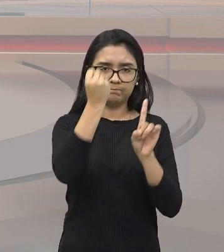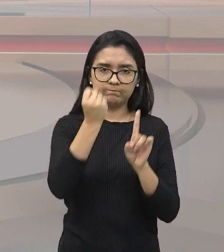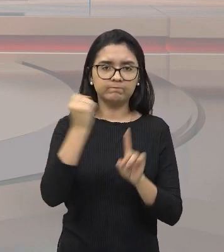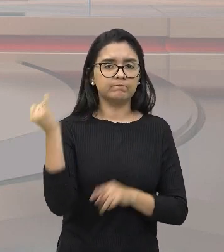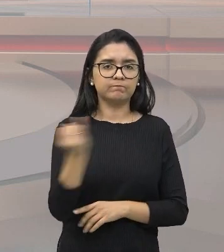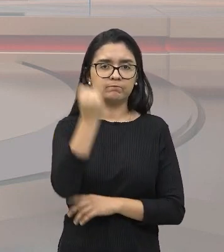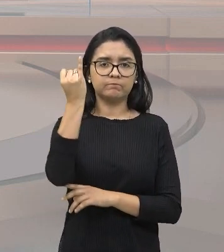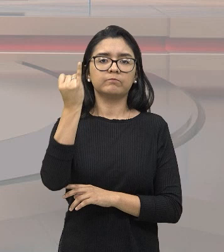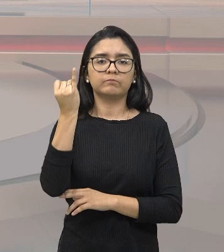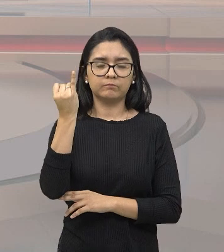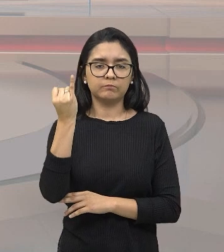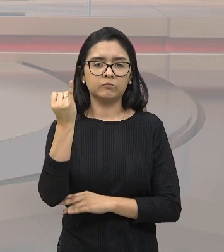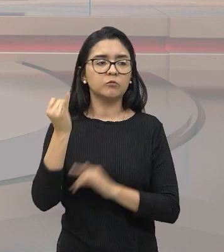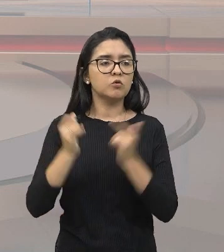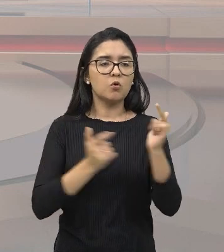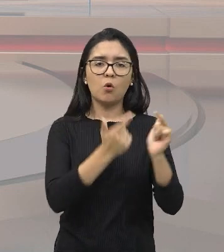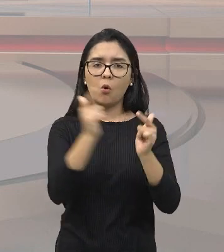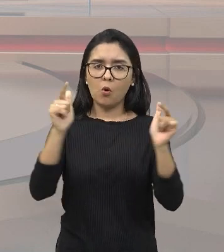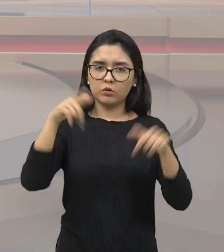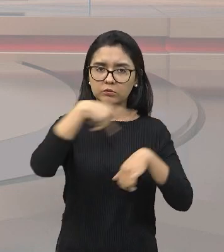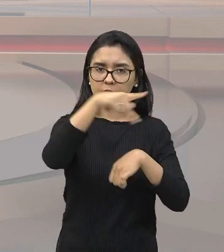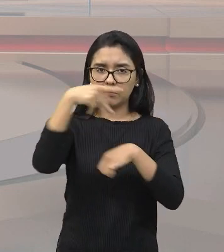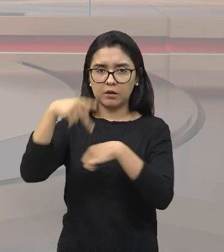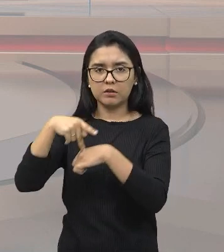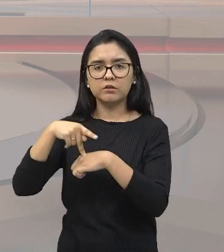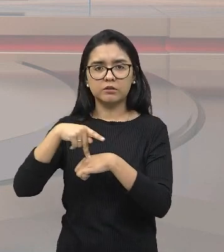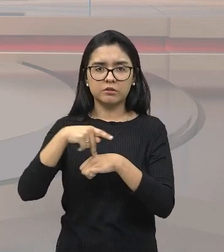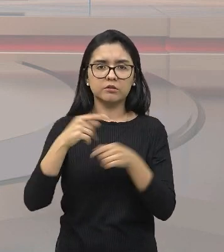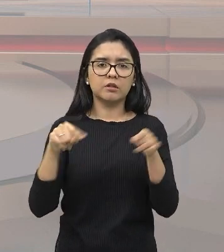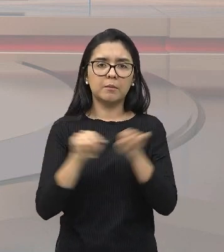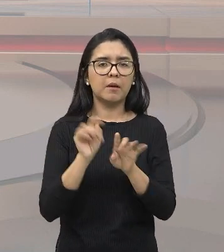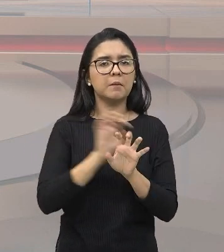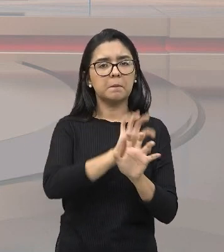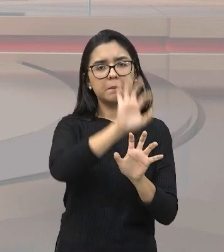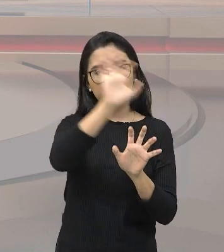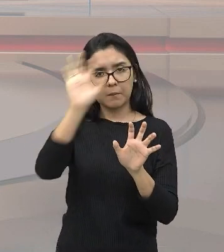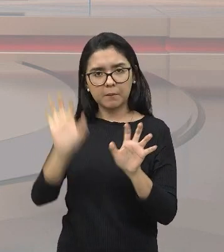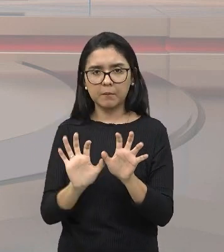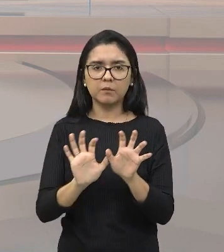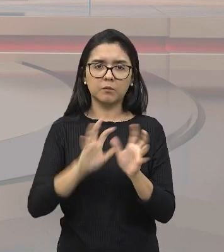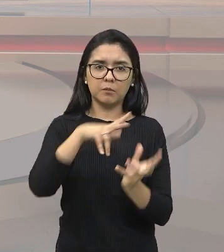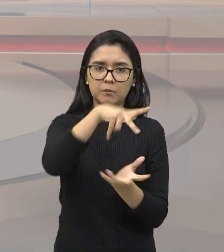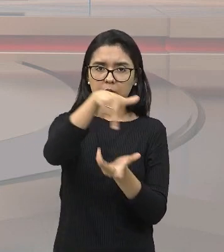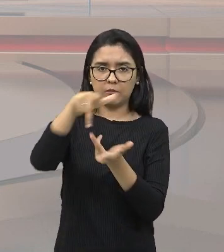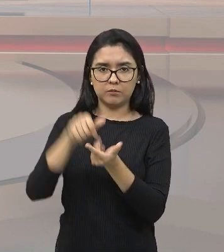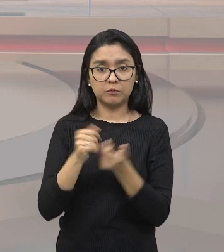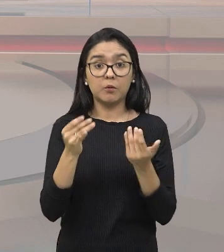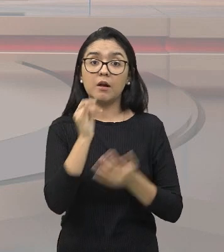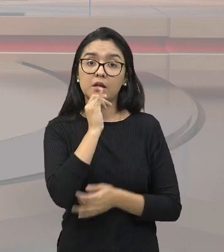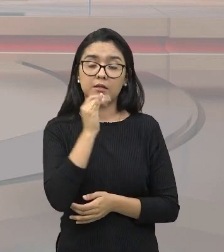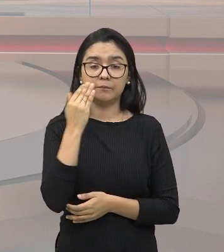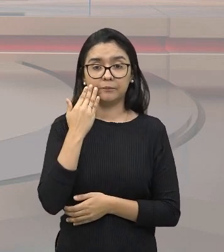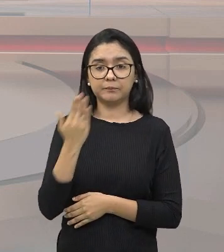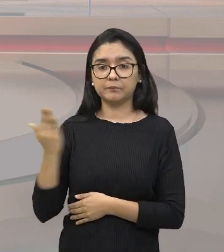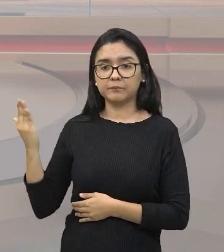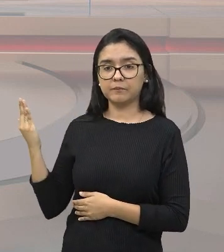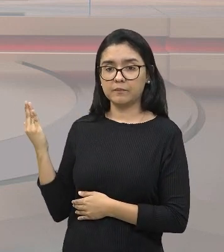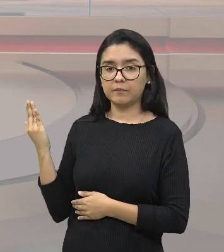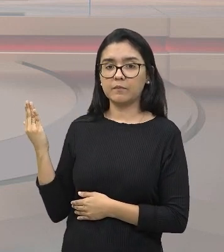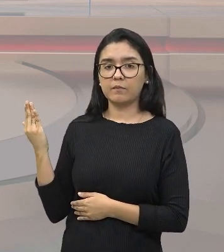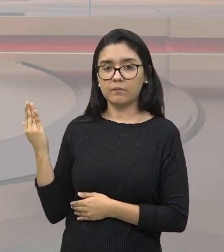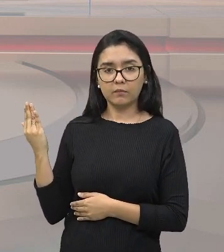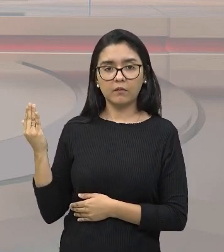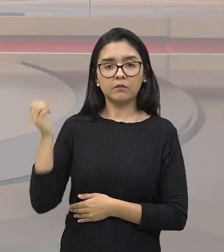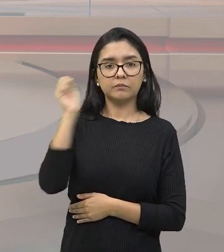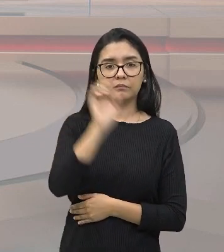outras nações e outros continentes, como eu já citei para vocês. Há exemplo aqui, ó, do nosso continente,